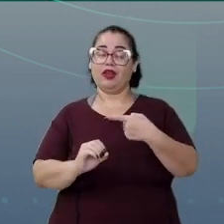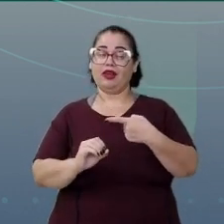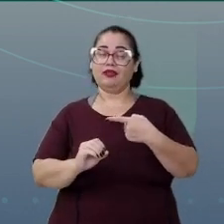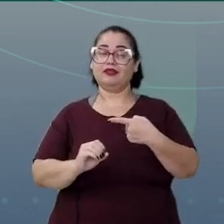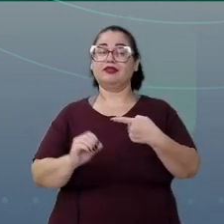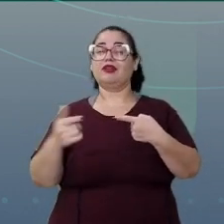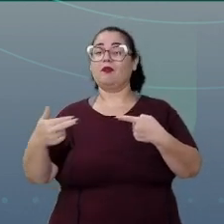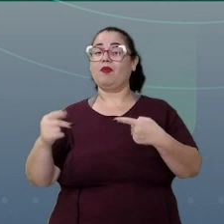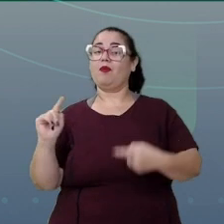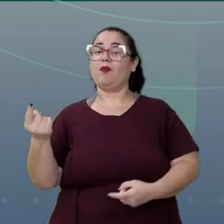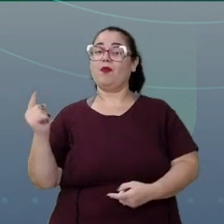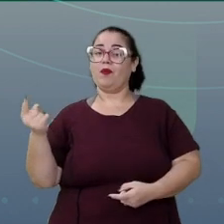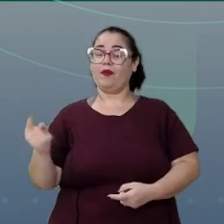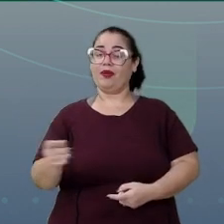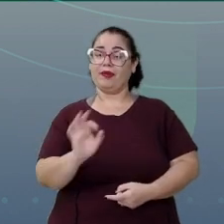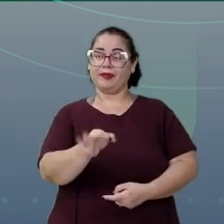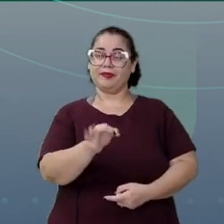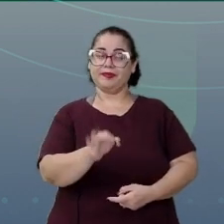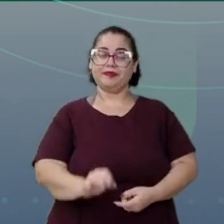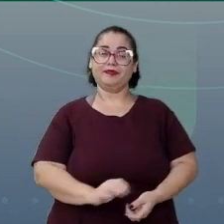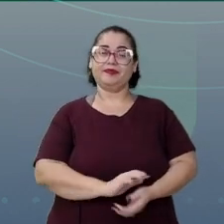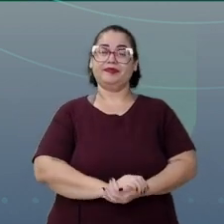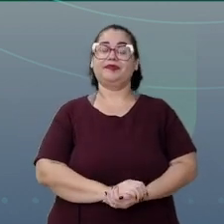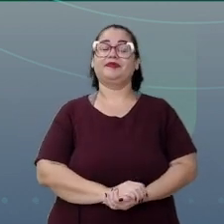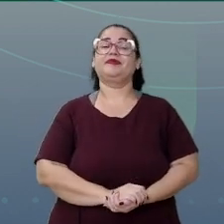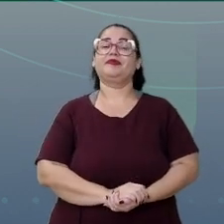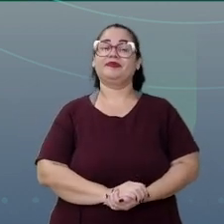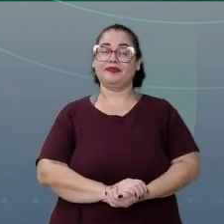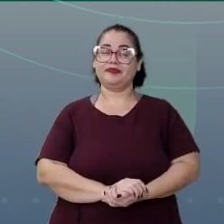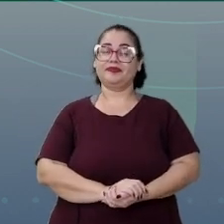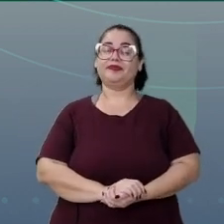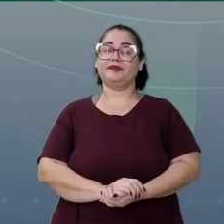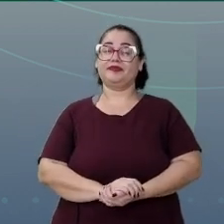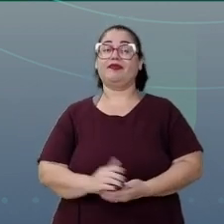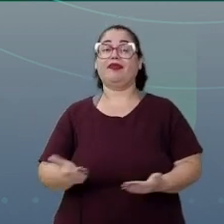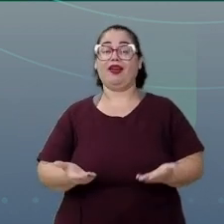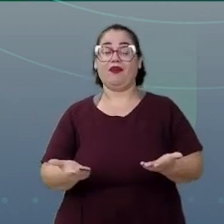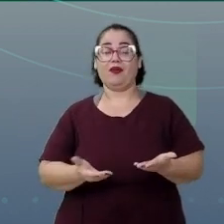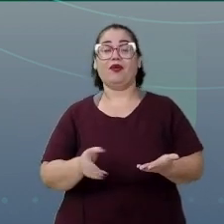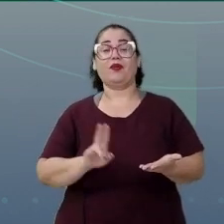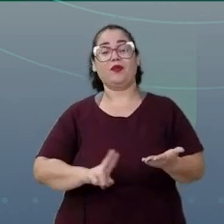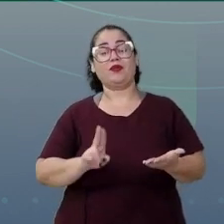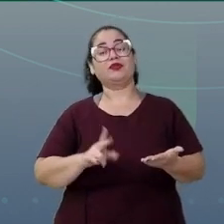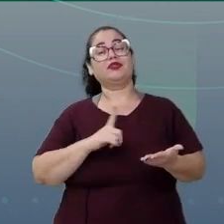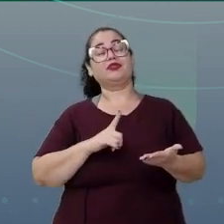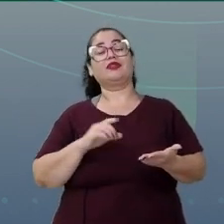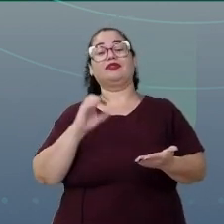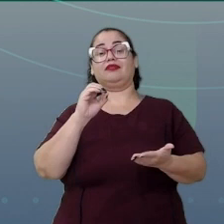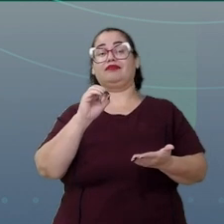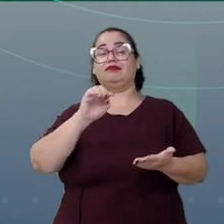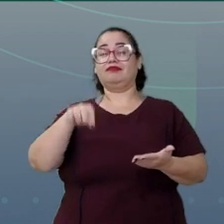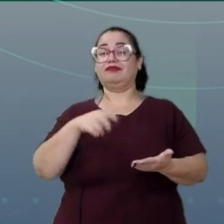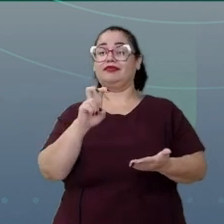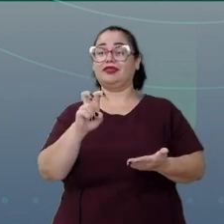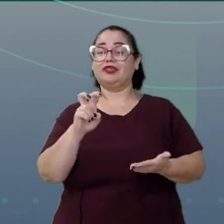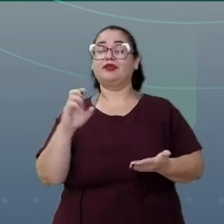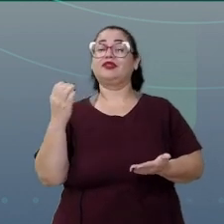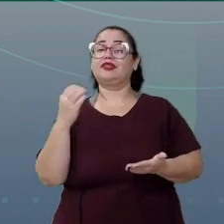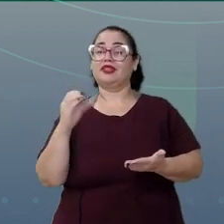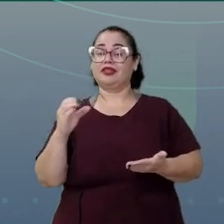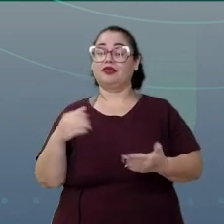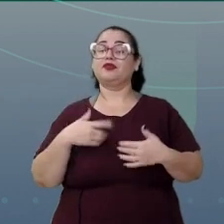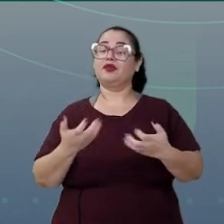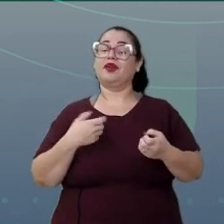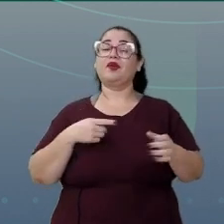de um real. Certo? Por fim, nós vamos utilizar a moeda de cinco centavos.